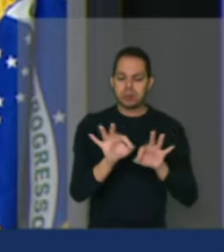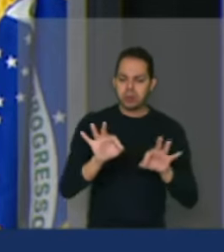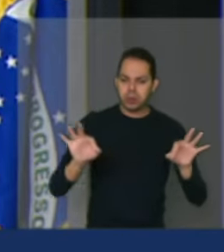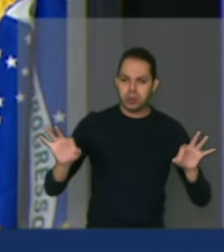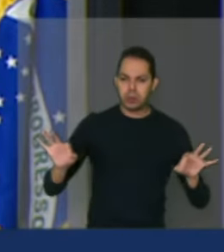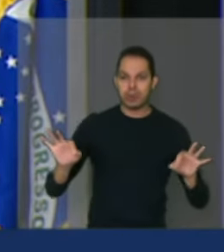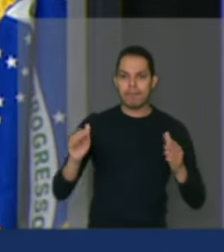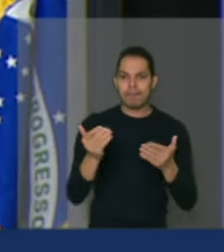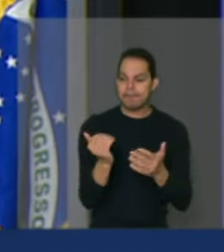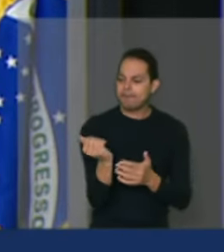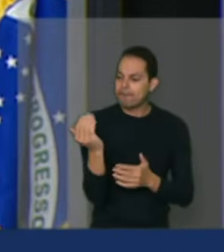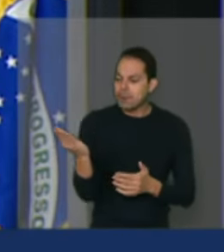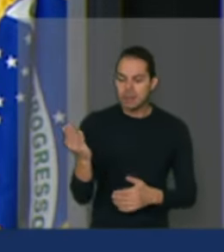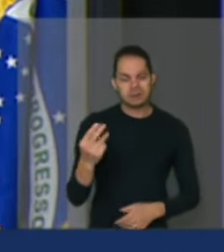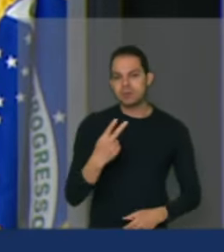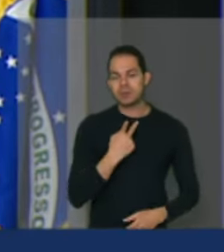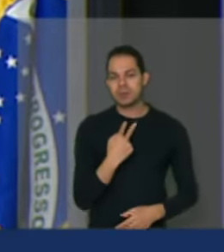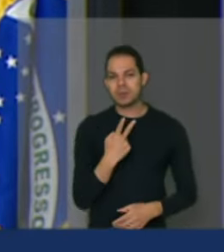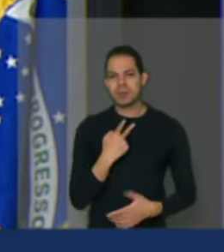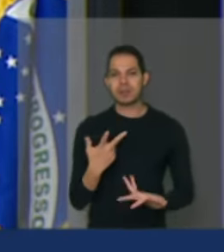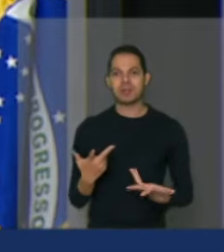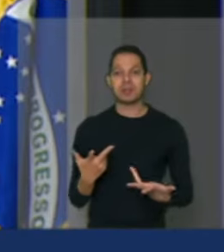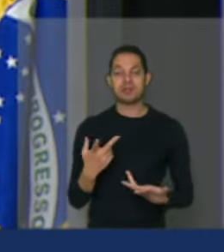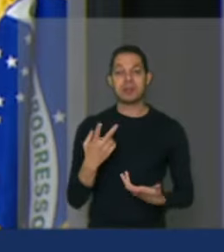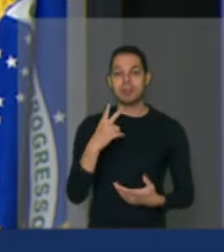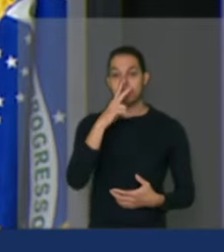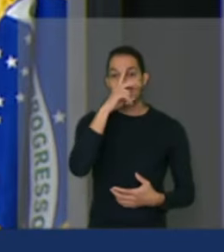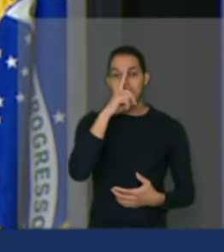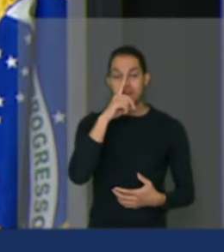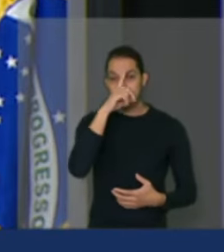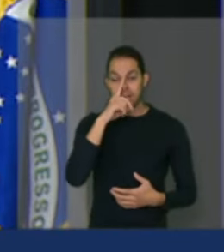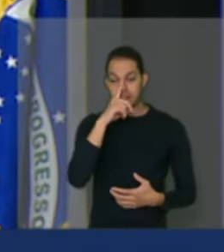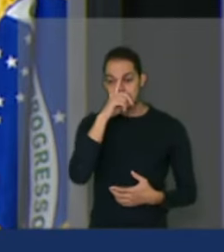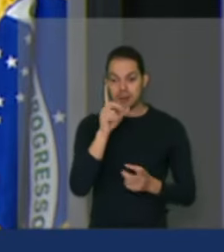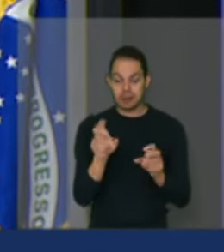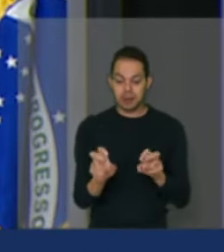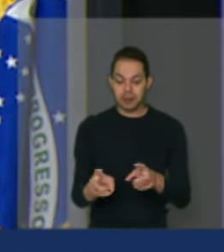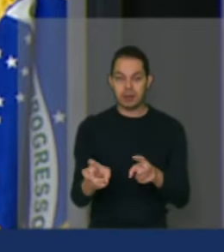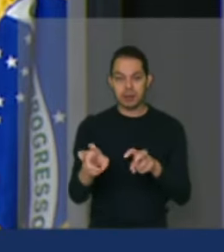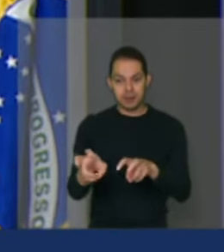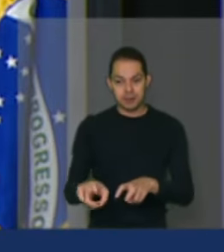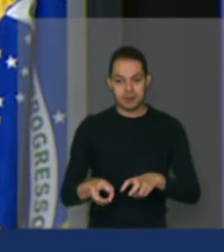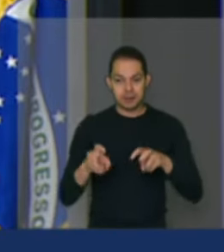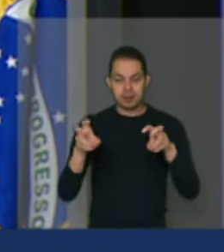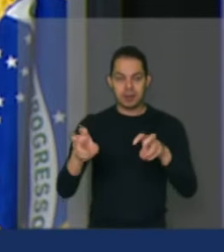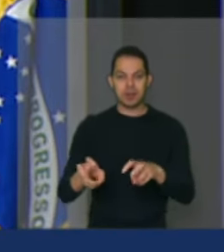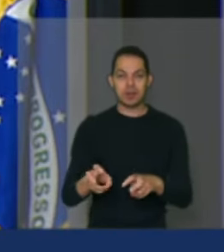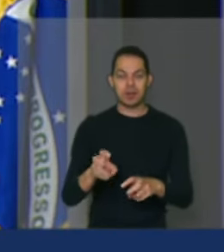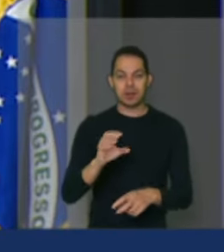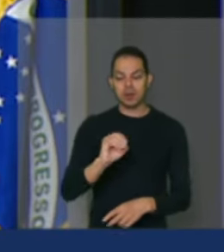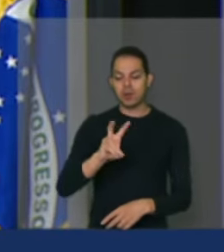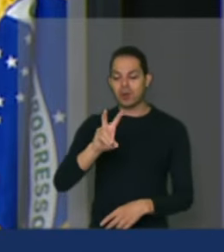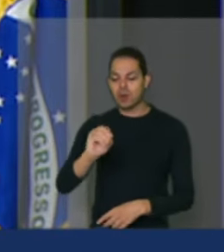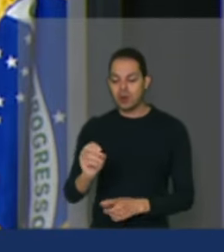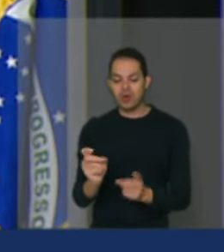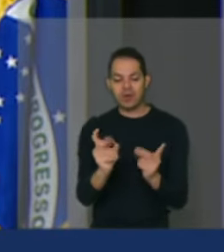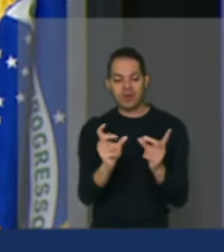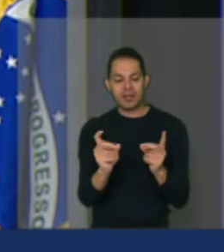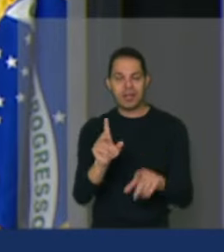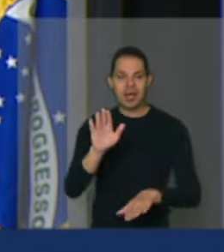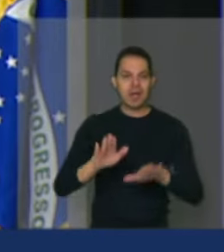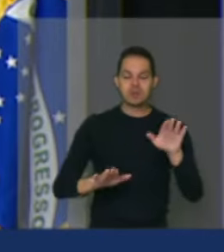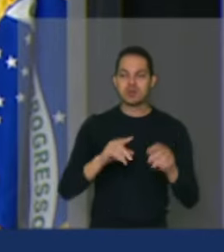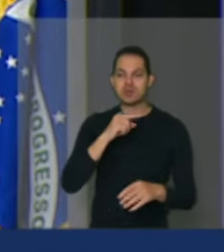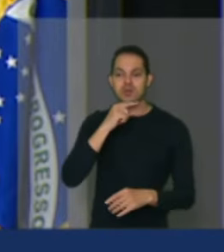fora. sob o risco de um agricultor querer vender uma dúzia de ovos e não poder fazê-lo. A